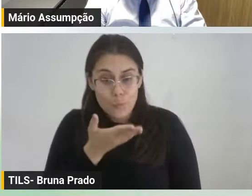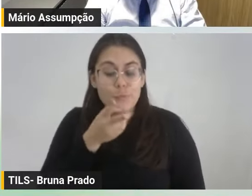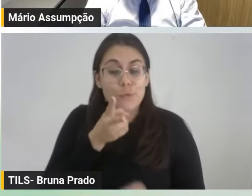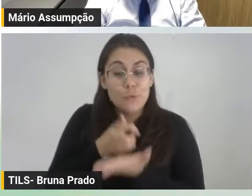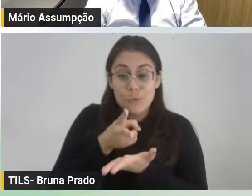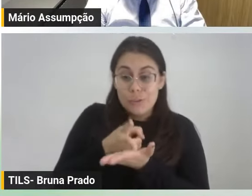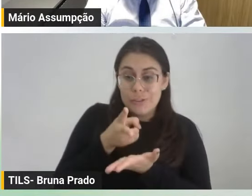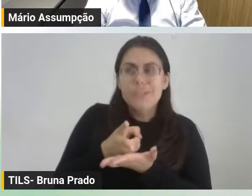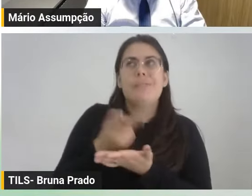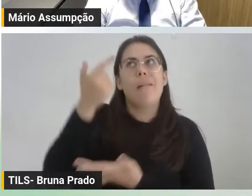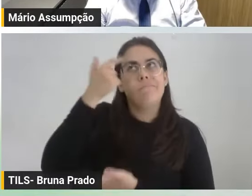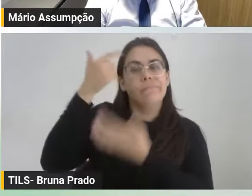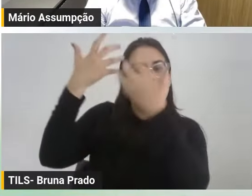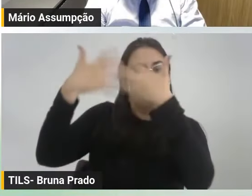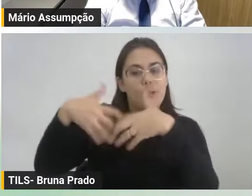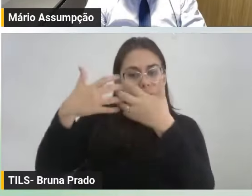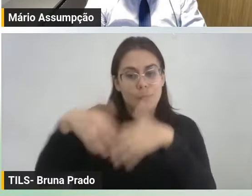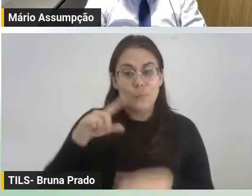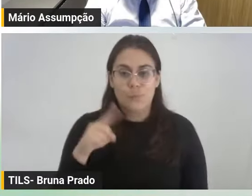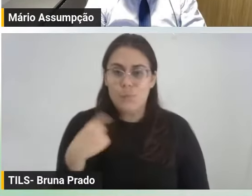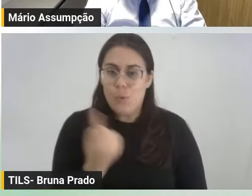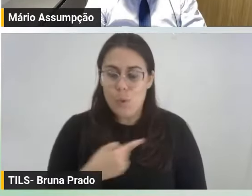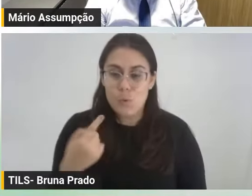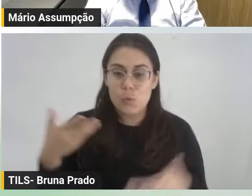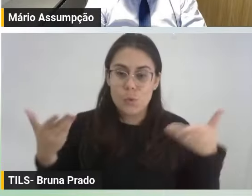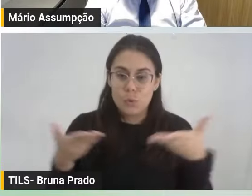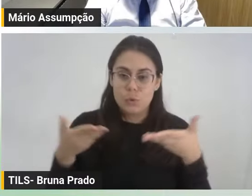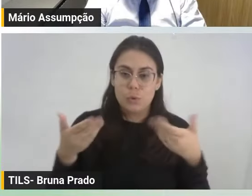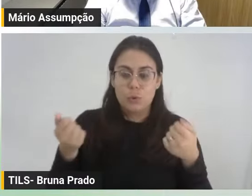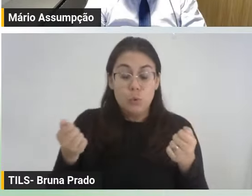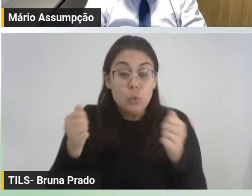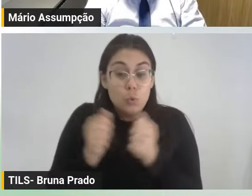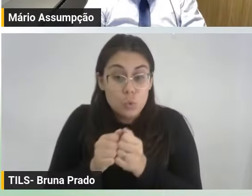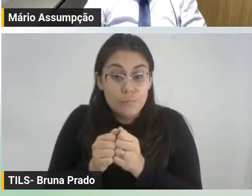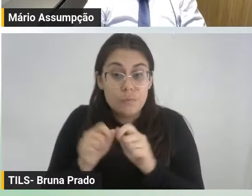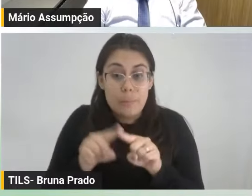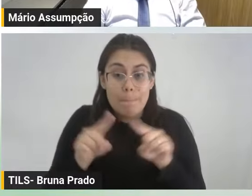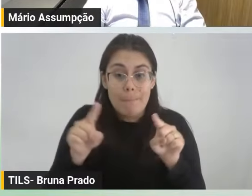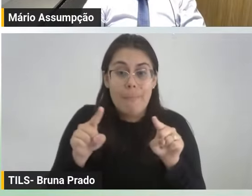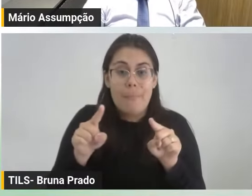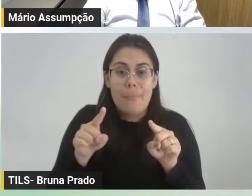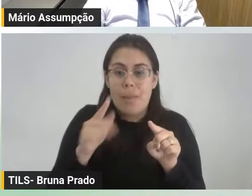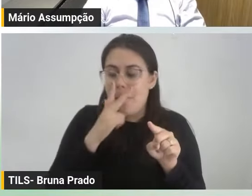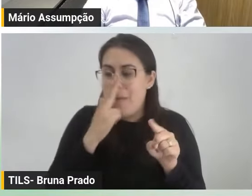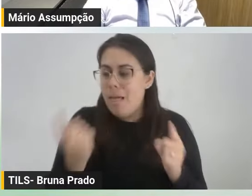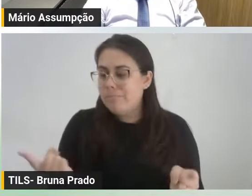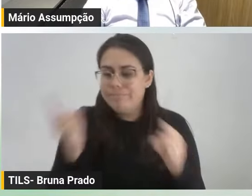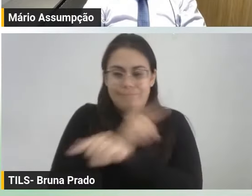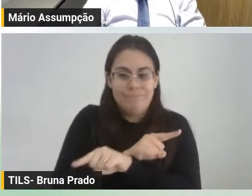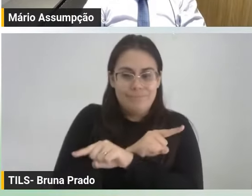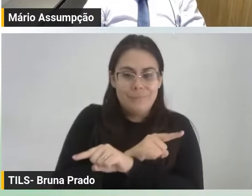reflexão, pois nós estamos juntos, porém em posições antagônicas. O senhor jamais